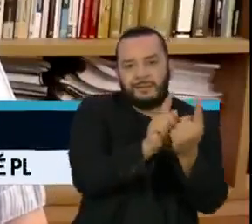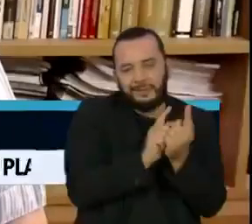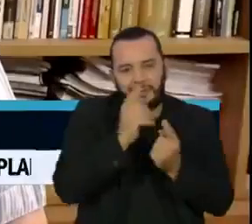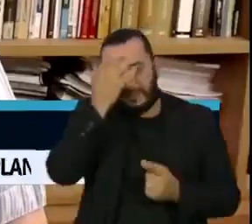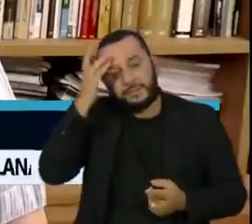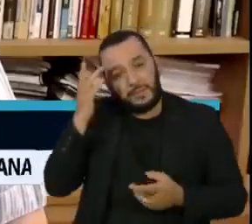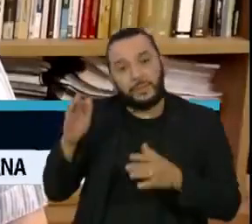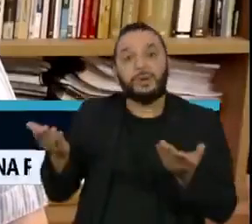prol desses consumidores. E aí